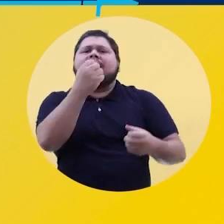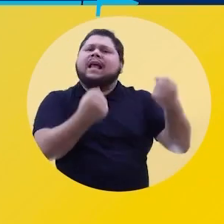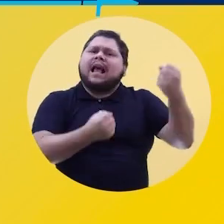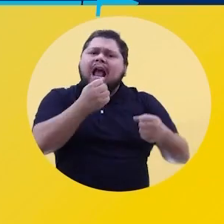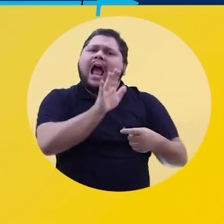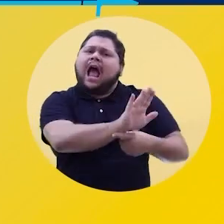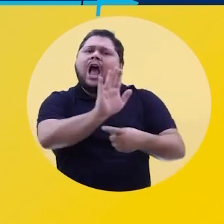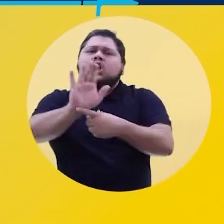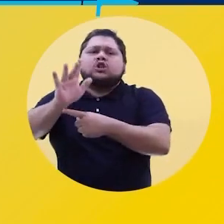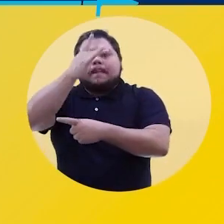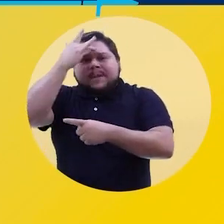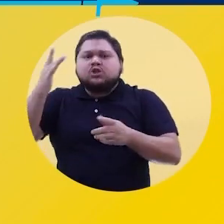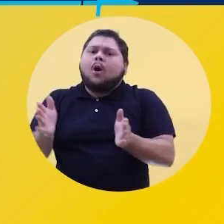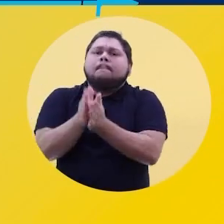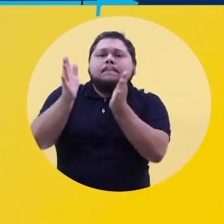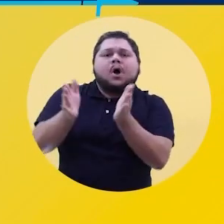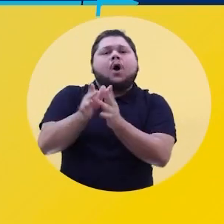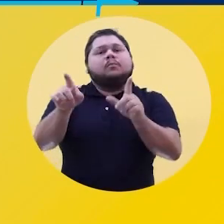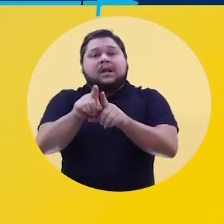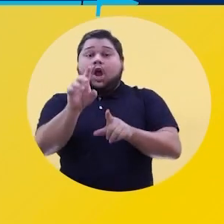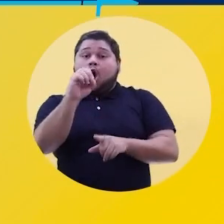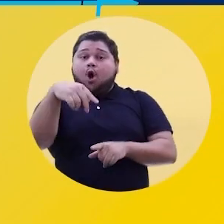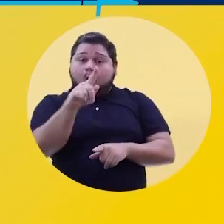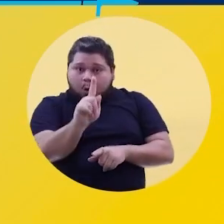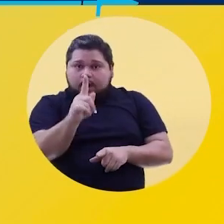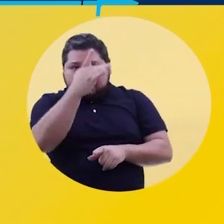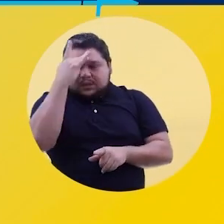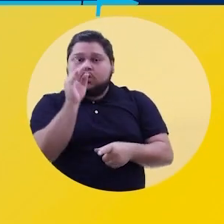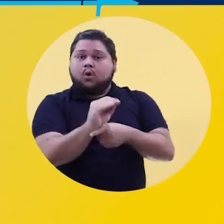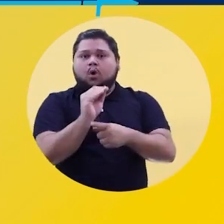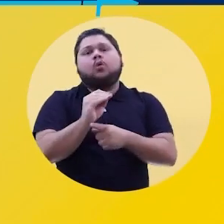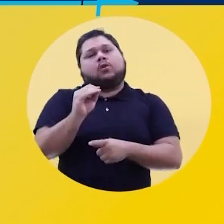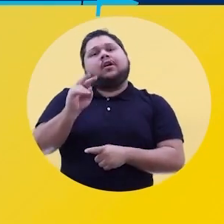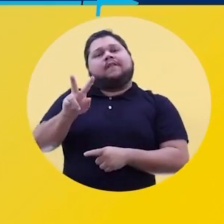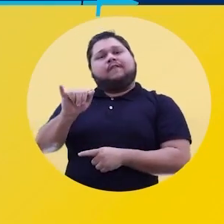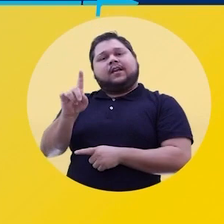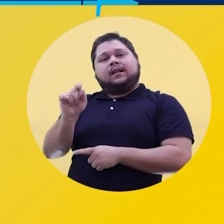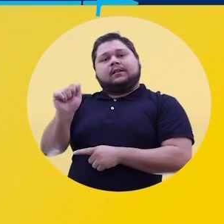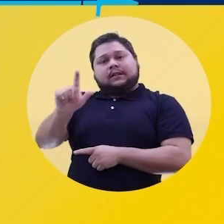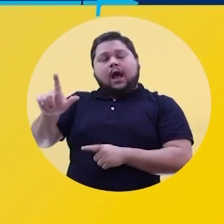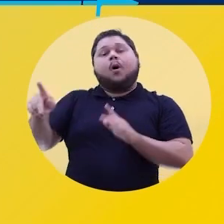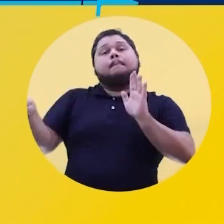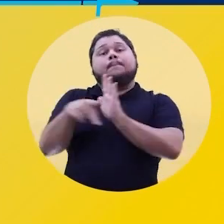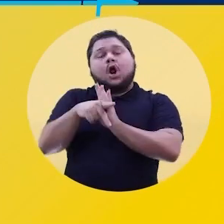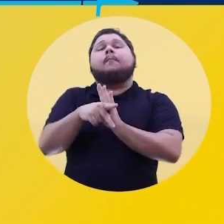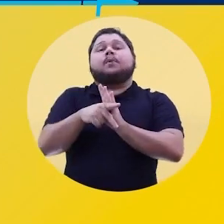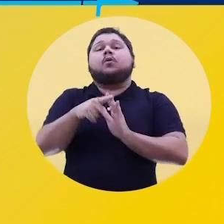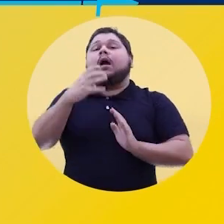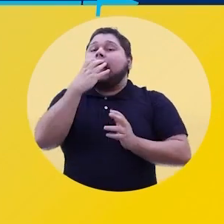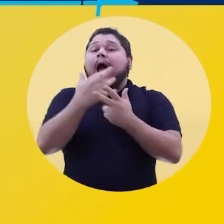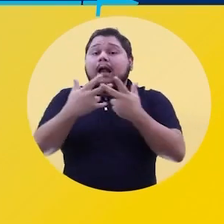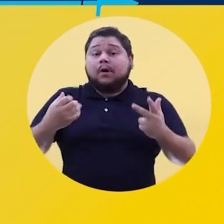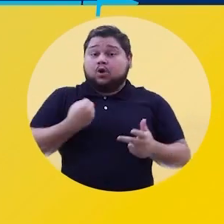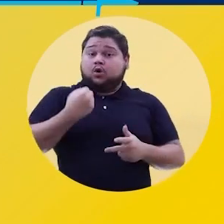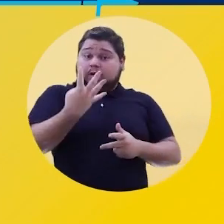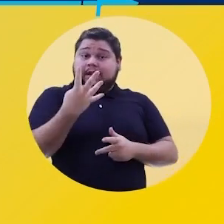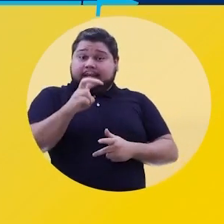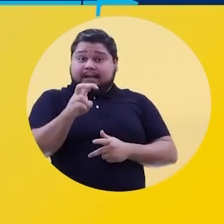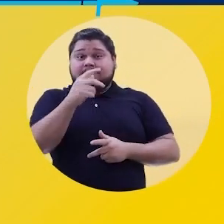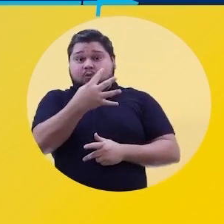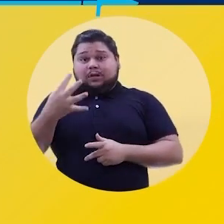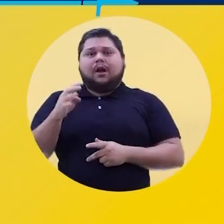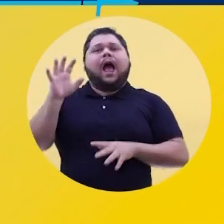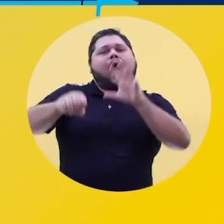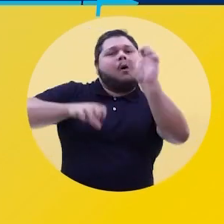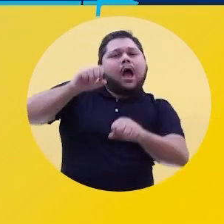de vereador, comprei um castra móvel para ajudar gratuitamente pessoas de baixa renda, ONGs e protetores independentes. Sargento Vidal, o federal da causa